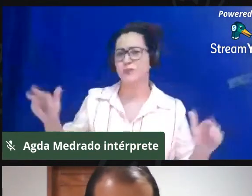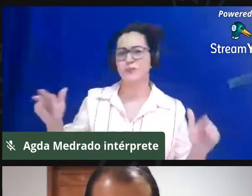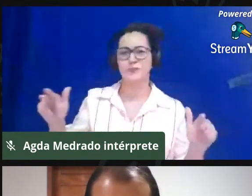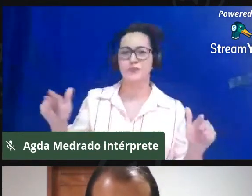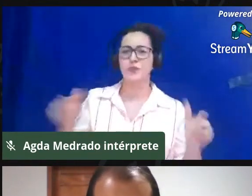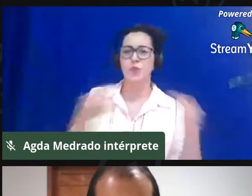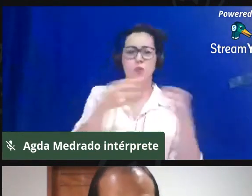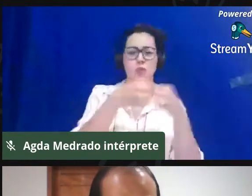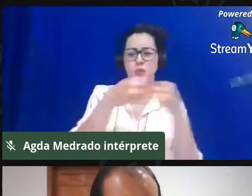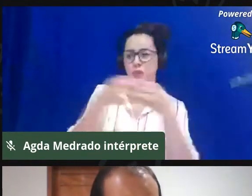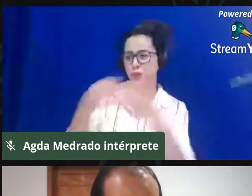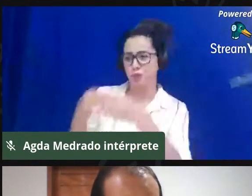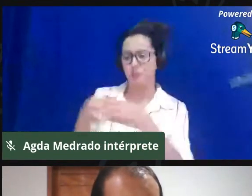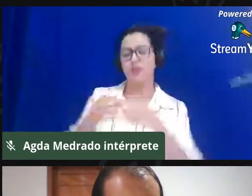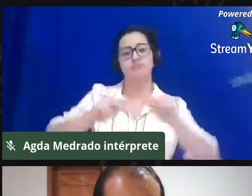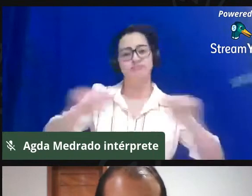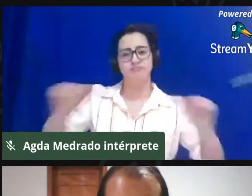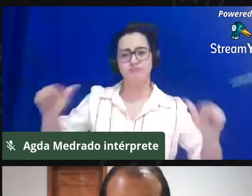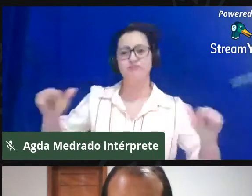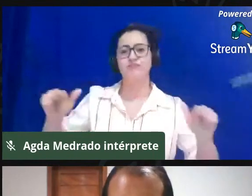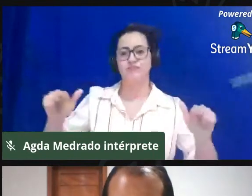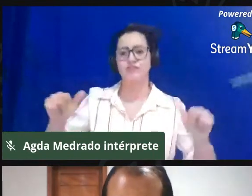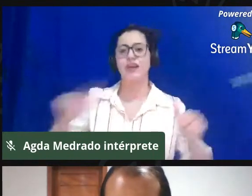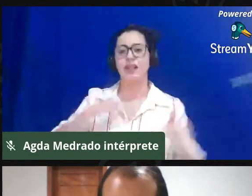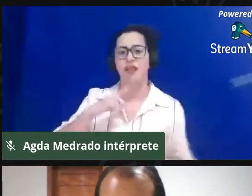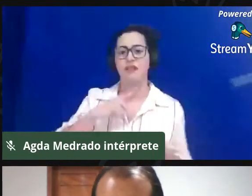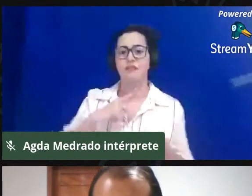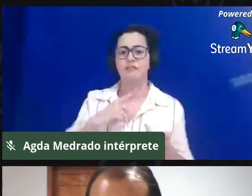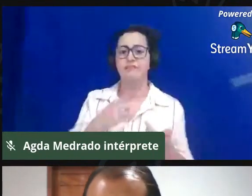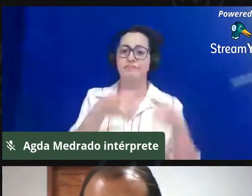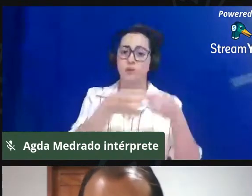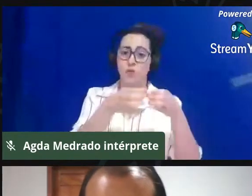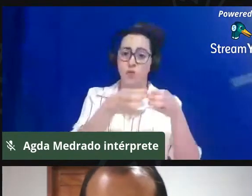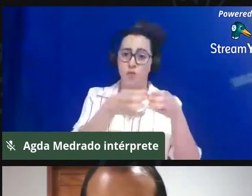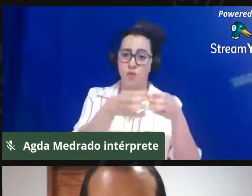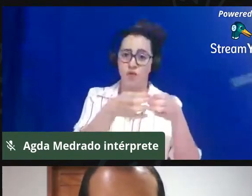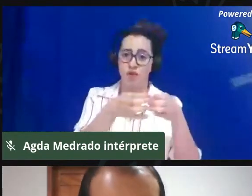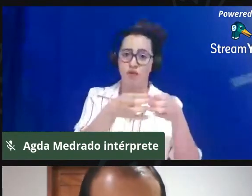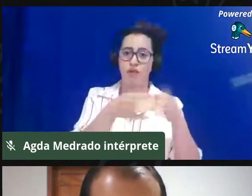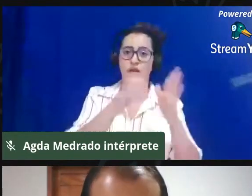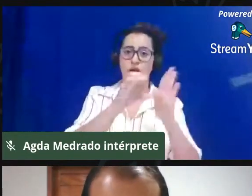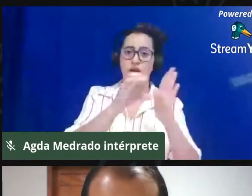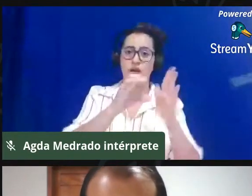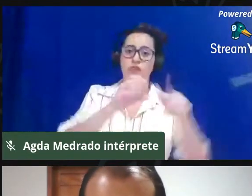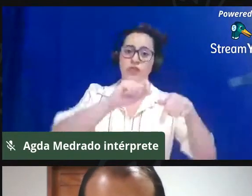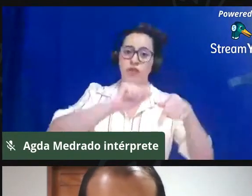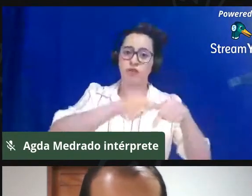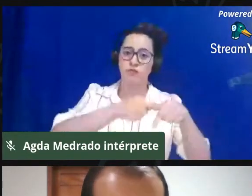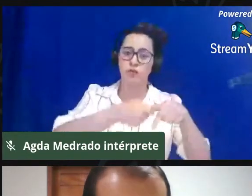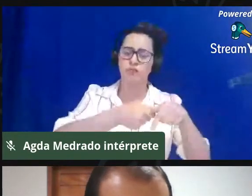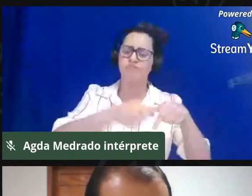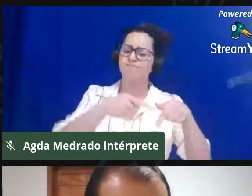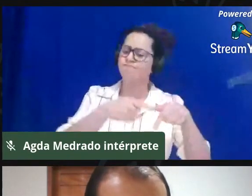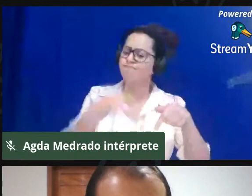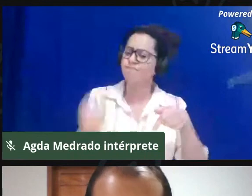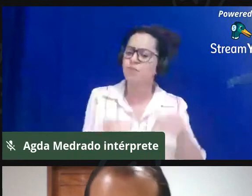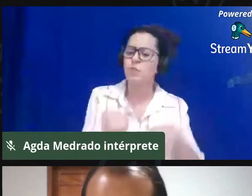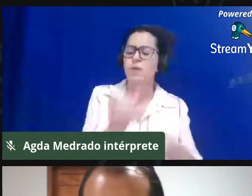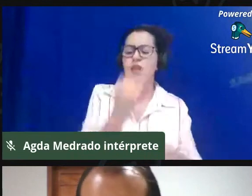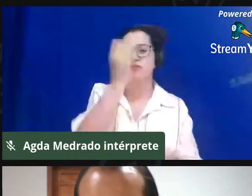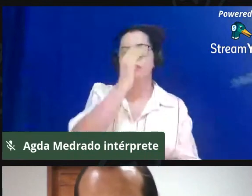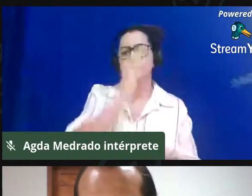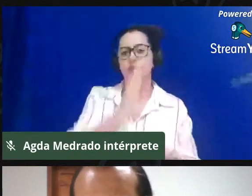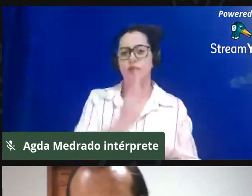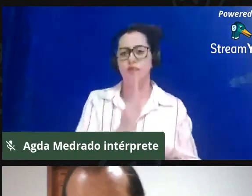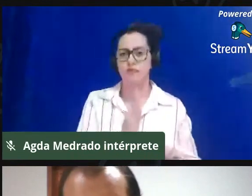grupos sociais. E as comunidades quilombolas é um grupo muito importante no Brasil, não só do ponto de vista numérico, como